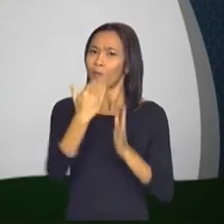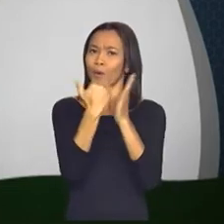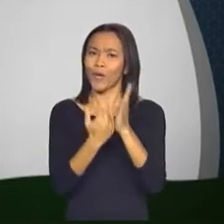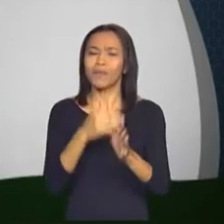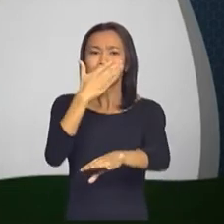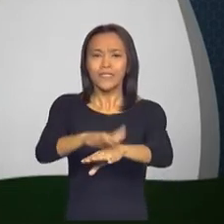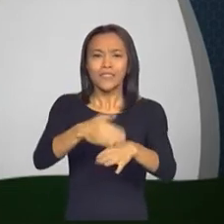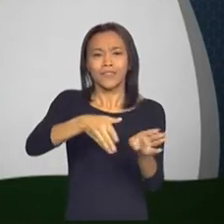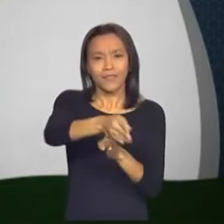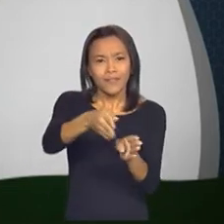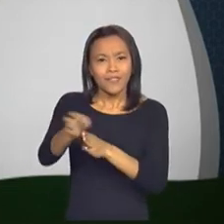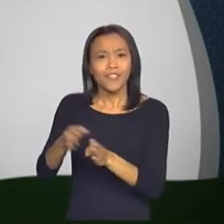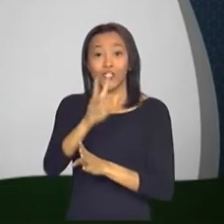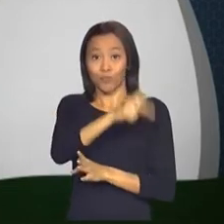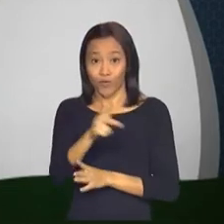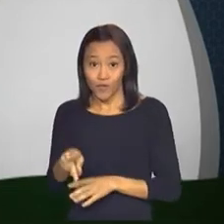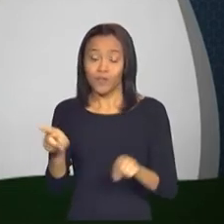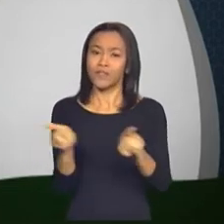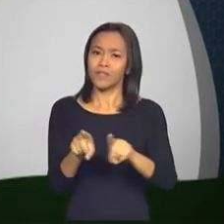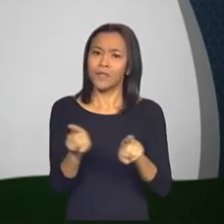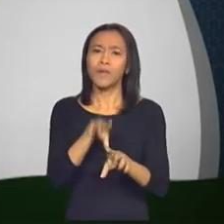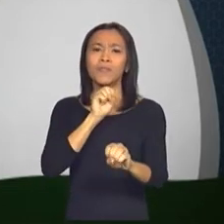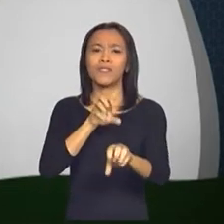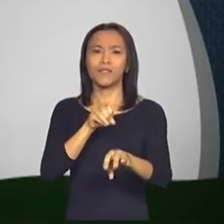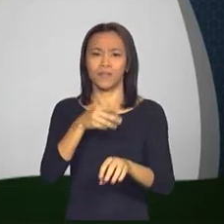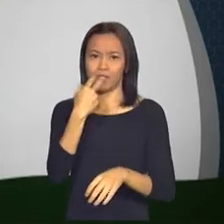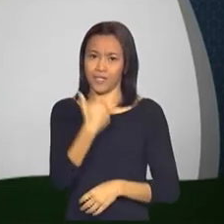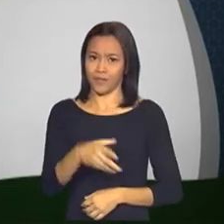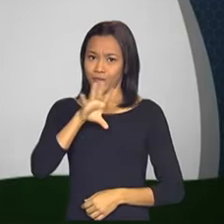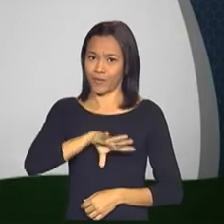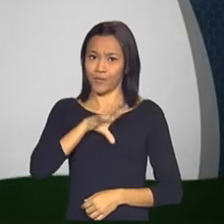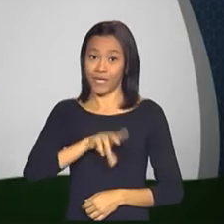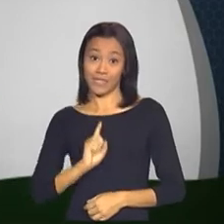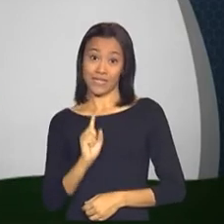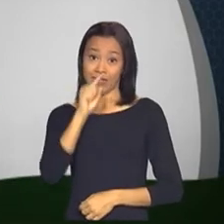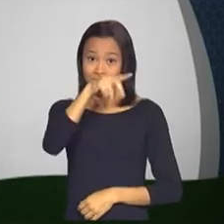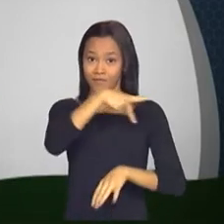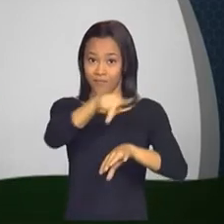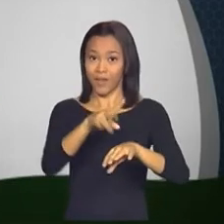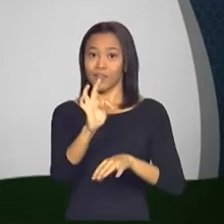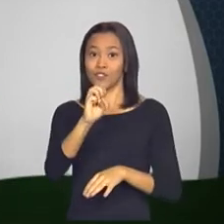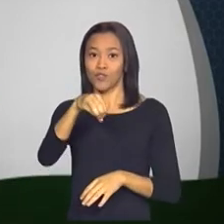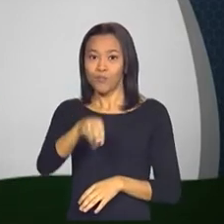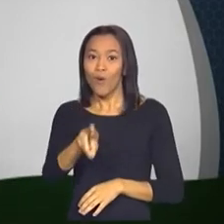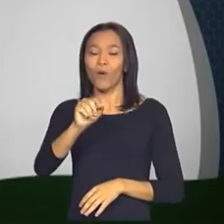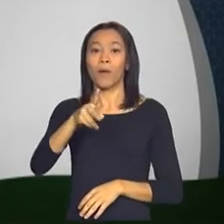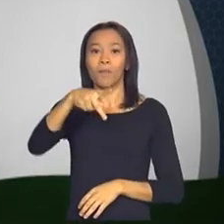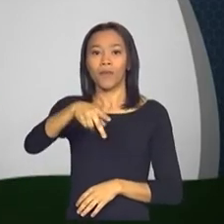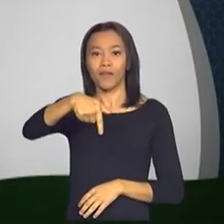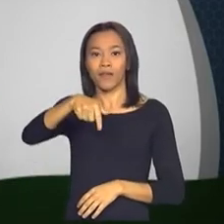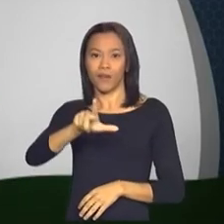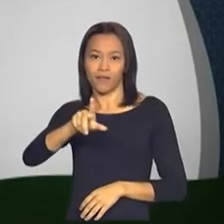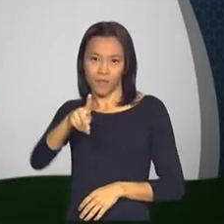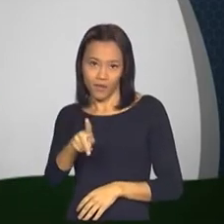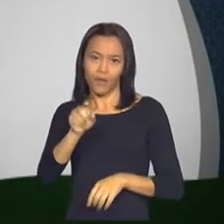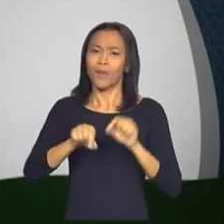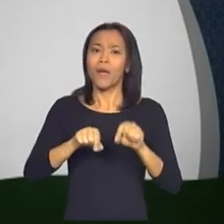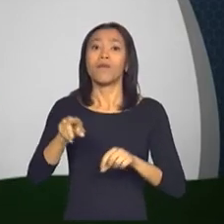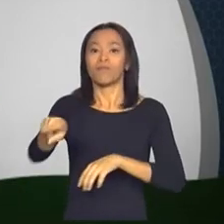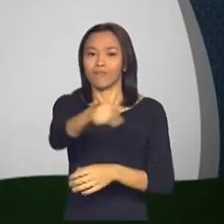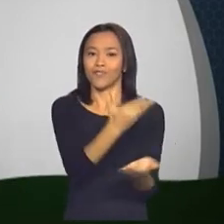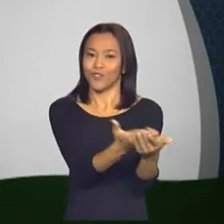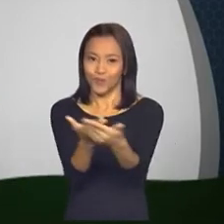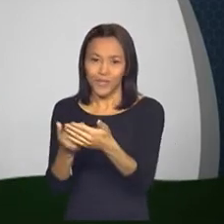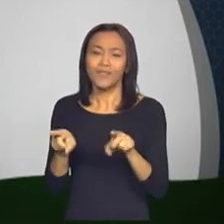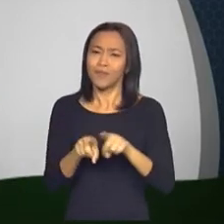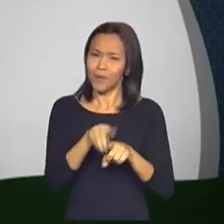qualificação de docentes e ensino de língua portuguesa no Timor-Leste, o PQLP. Estudantes e